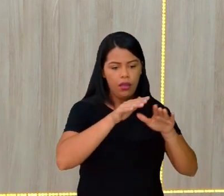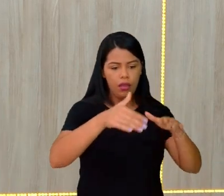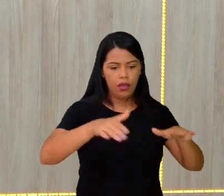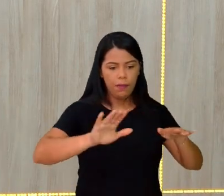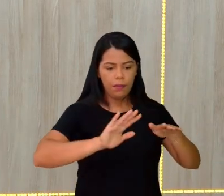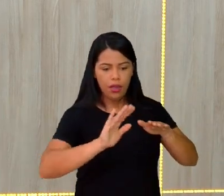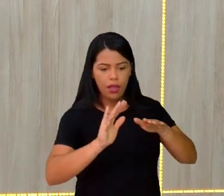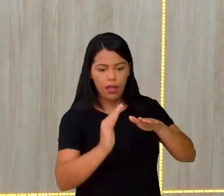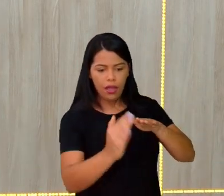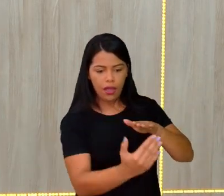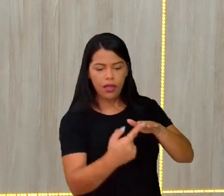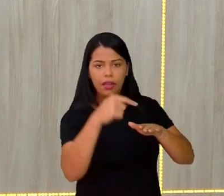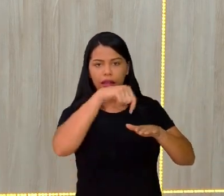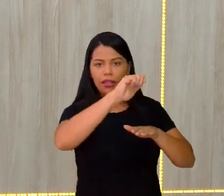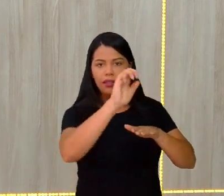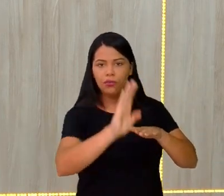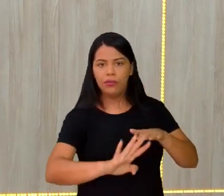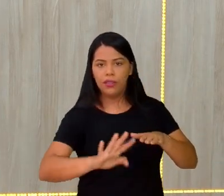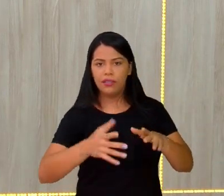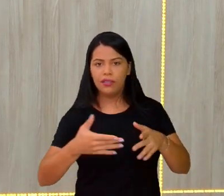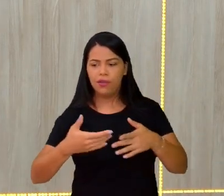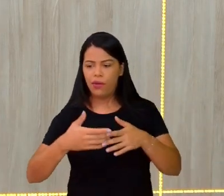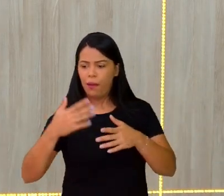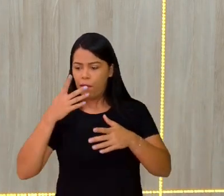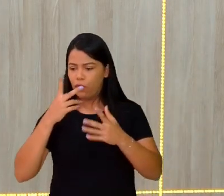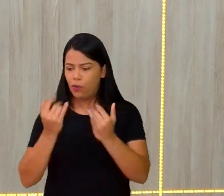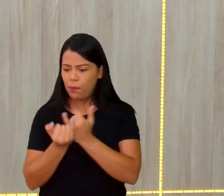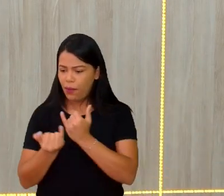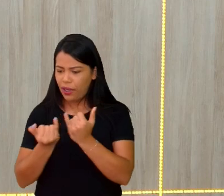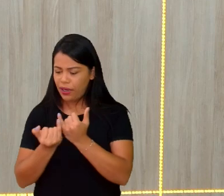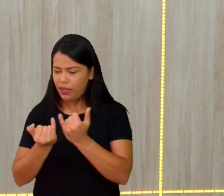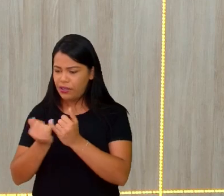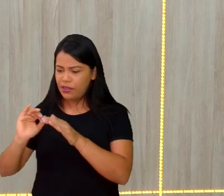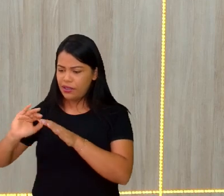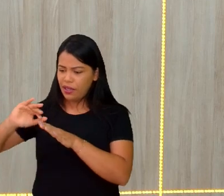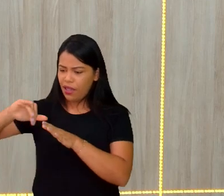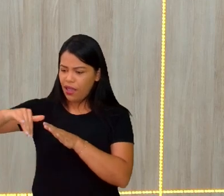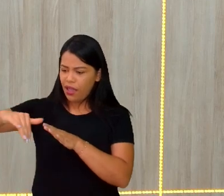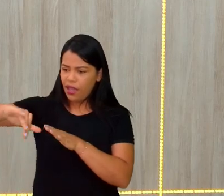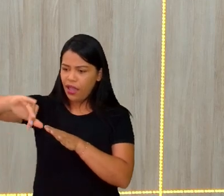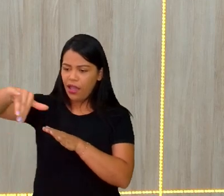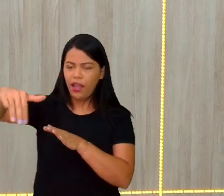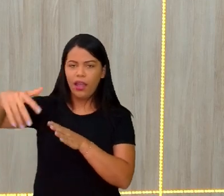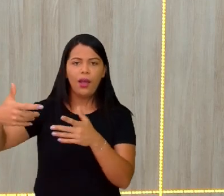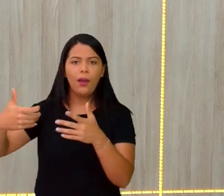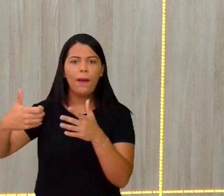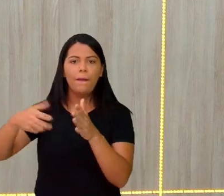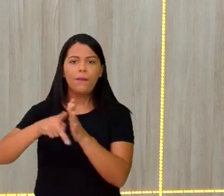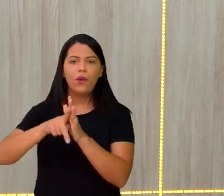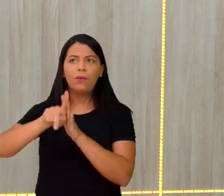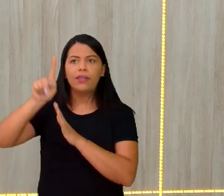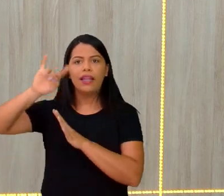de relevos semelhantes, características de biomas com climas e